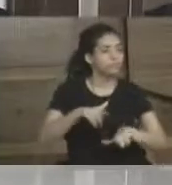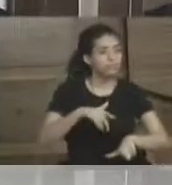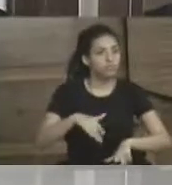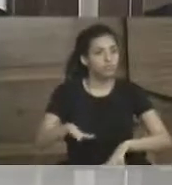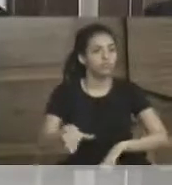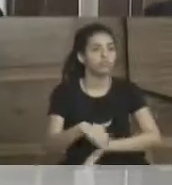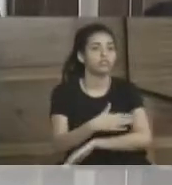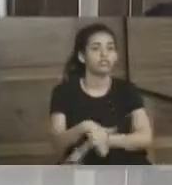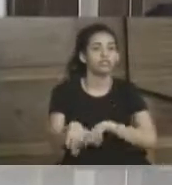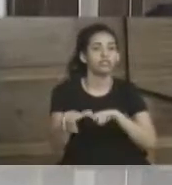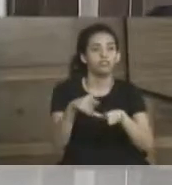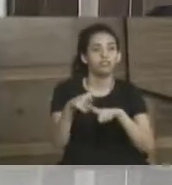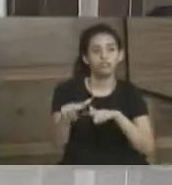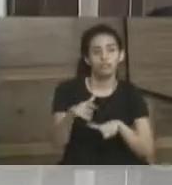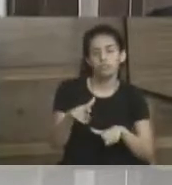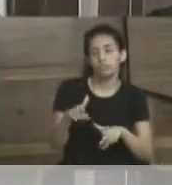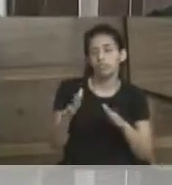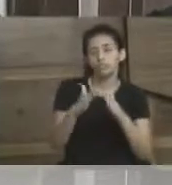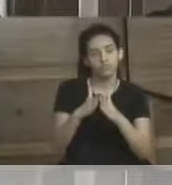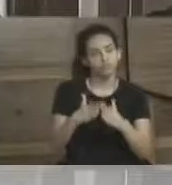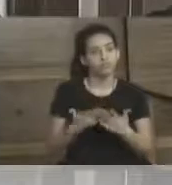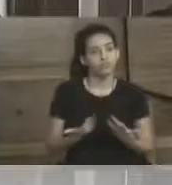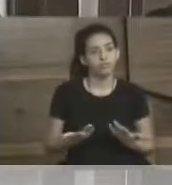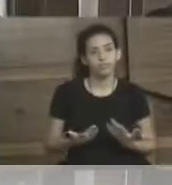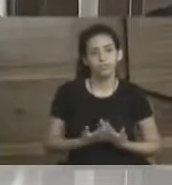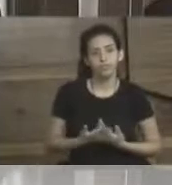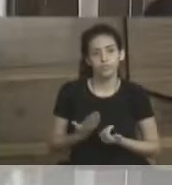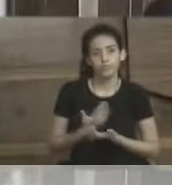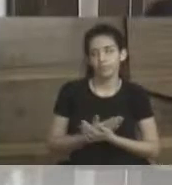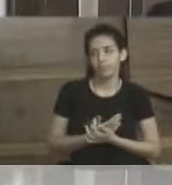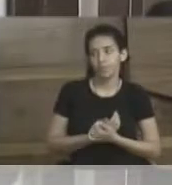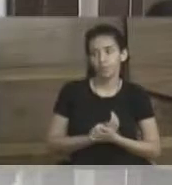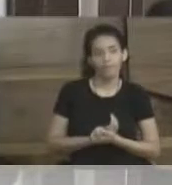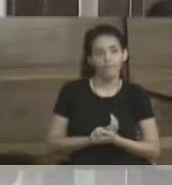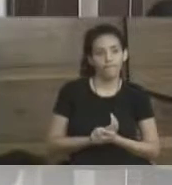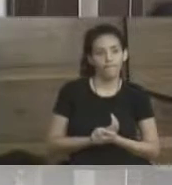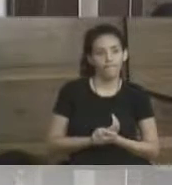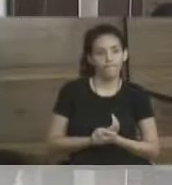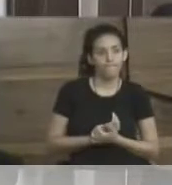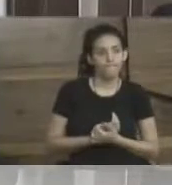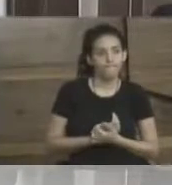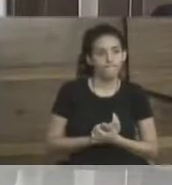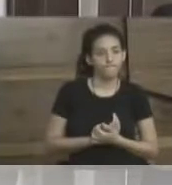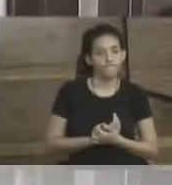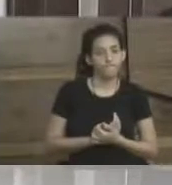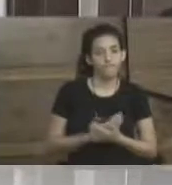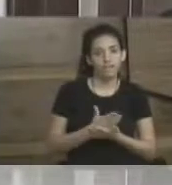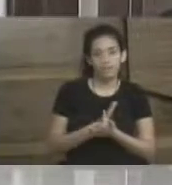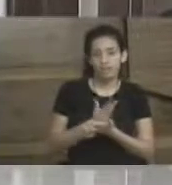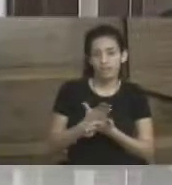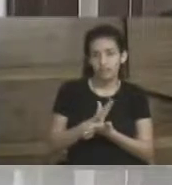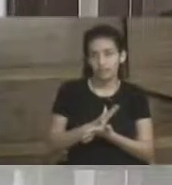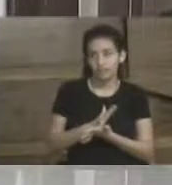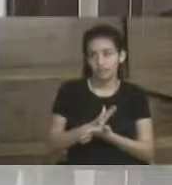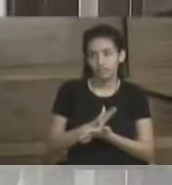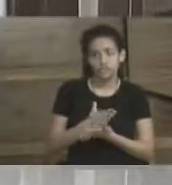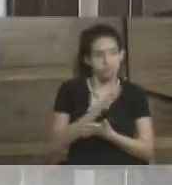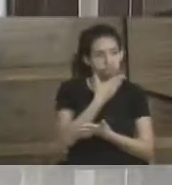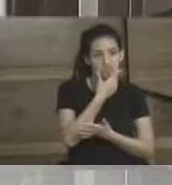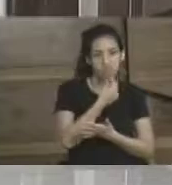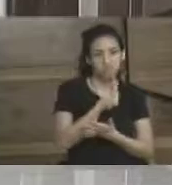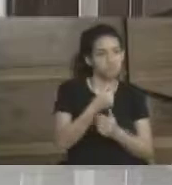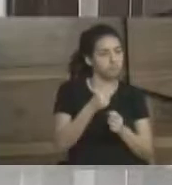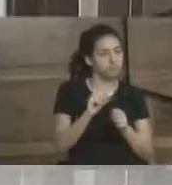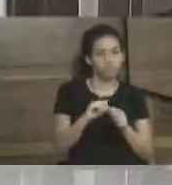trabalha em casa, então, ela tem essa dupla jornada que, muitas vezes, a grande maioria esmagadora, eu não posso generalizar, mas a grande maioria esmagadora dos homens